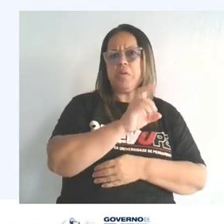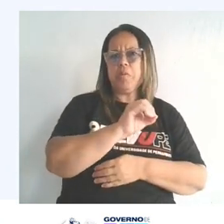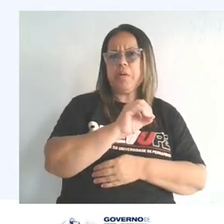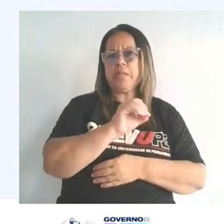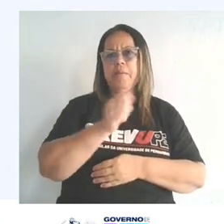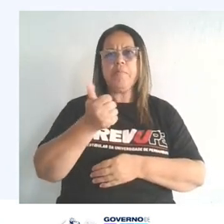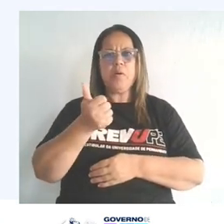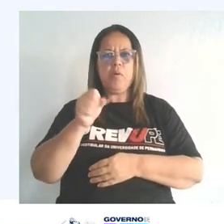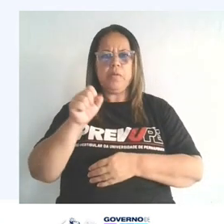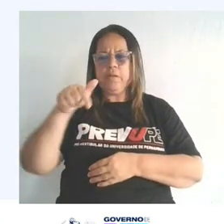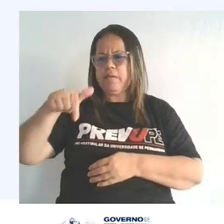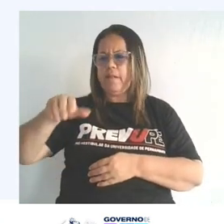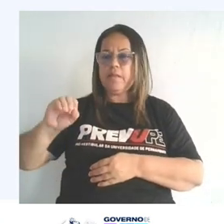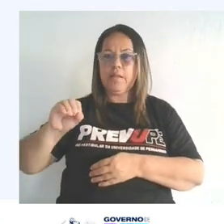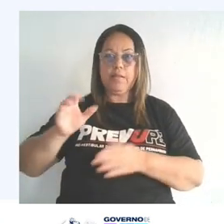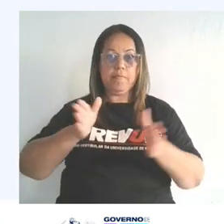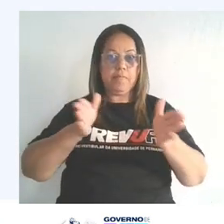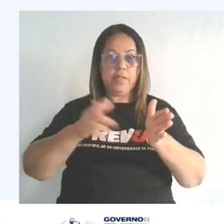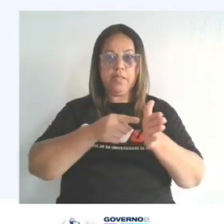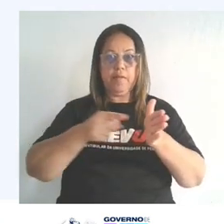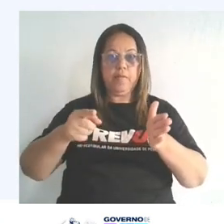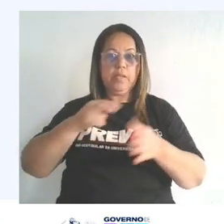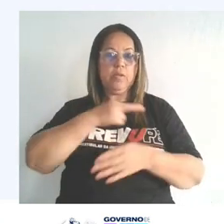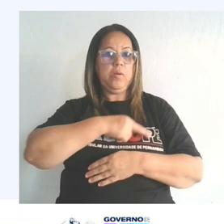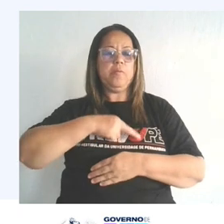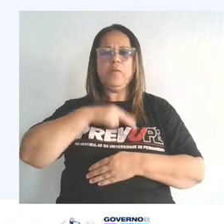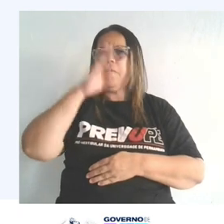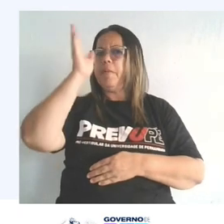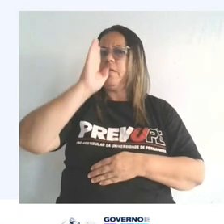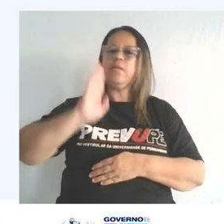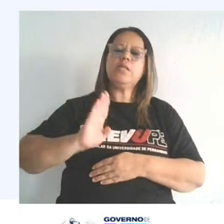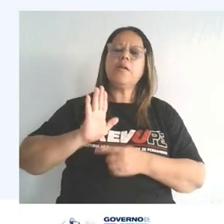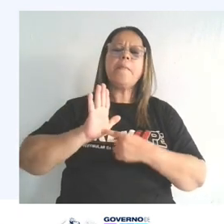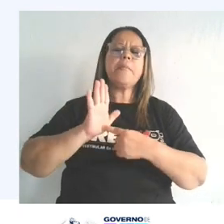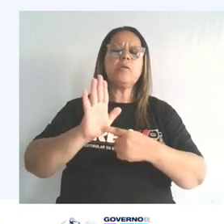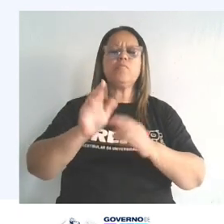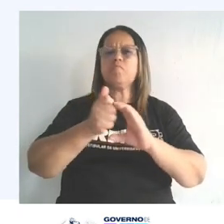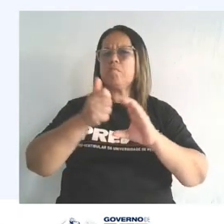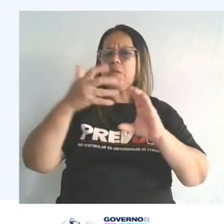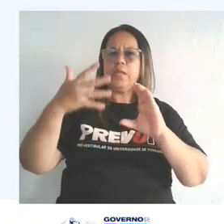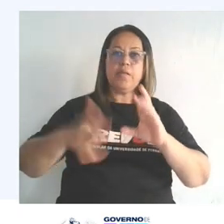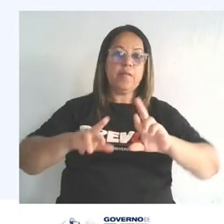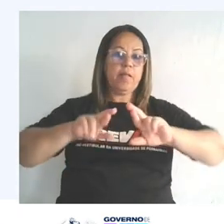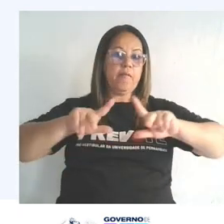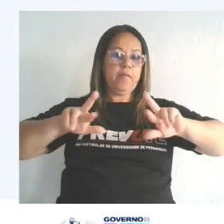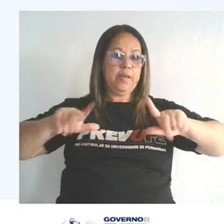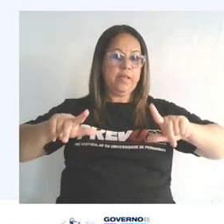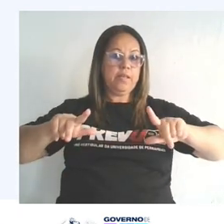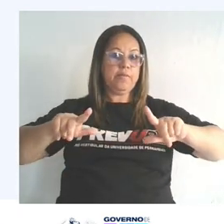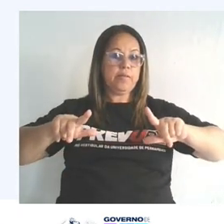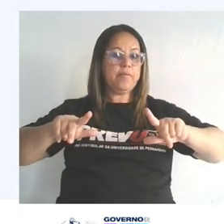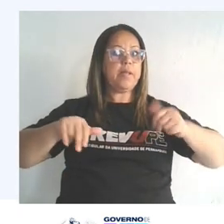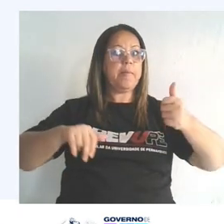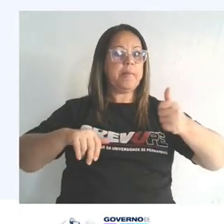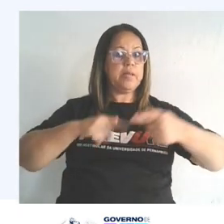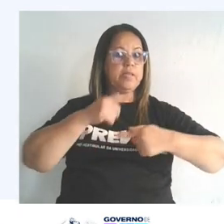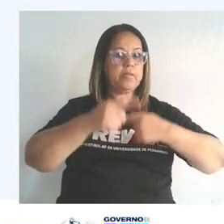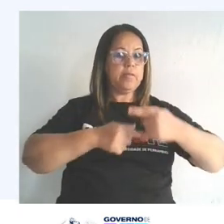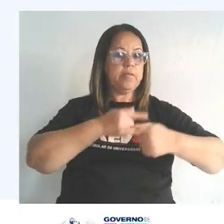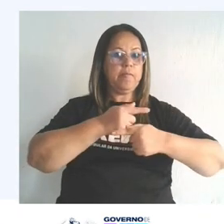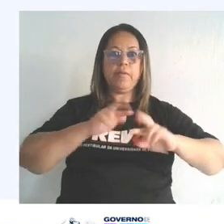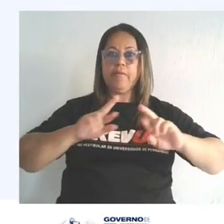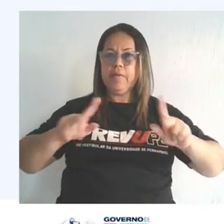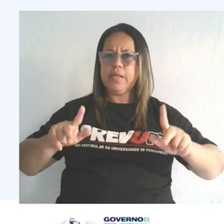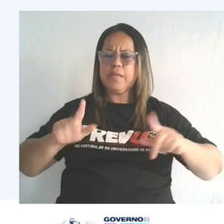1870. Essa fase do romantismo brasileiro apresentou características distintas em relação à primeira geração,